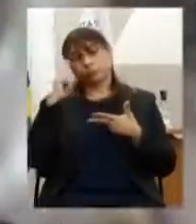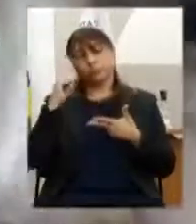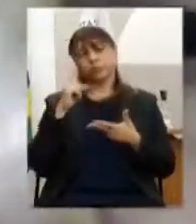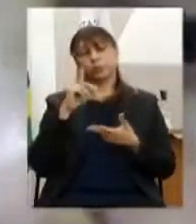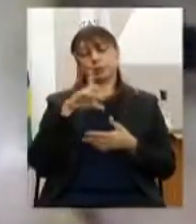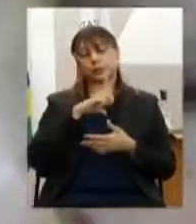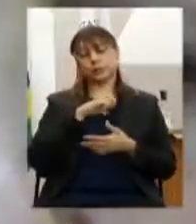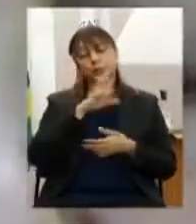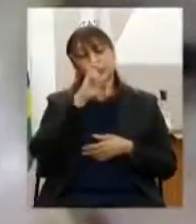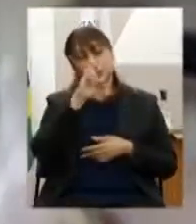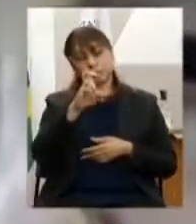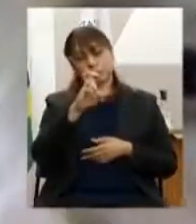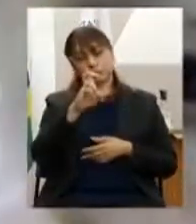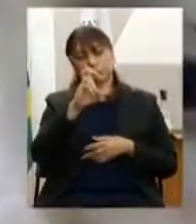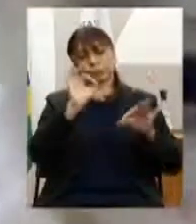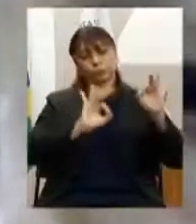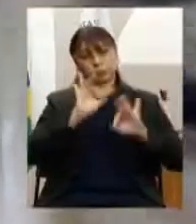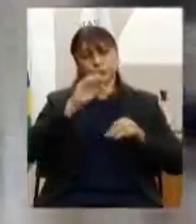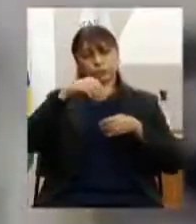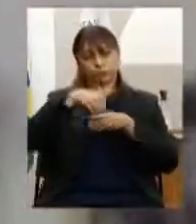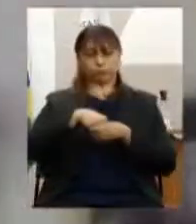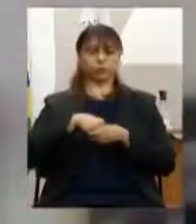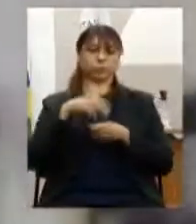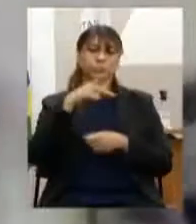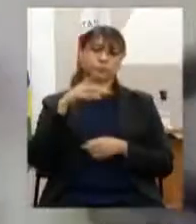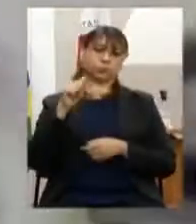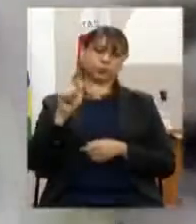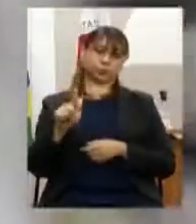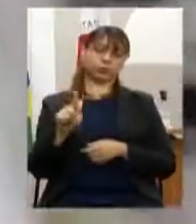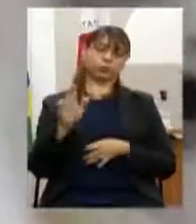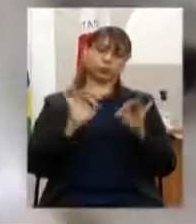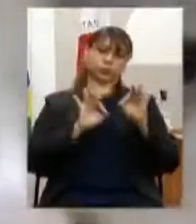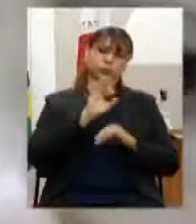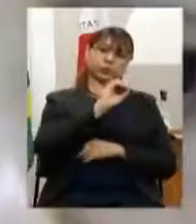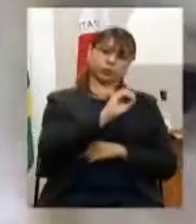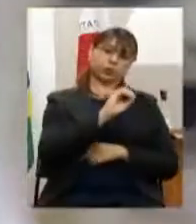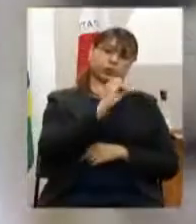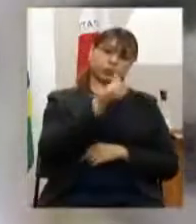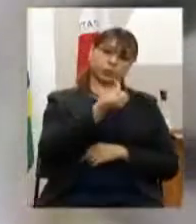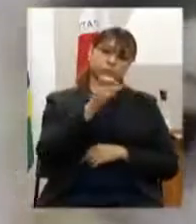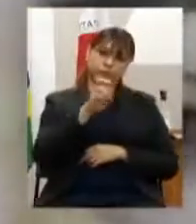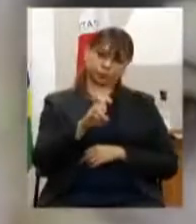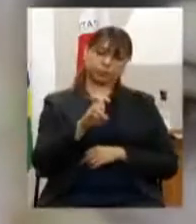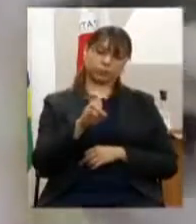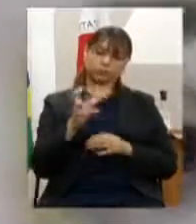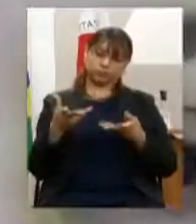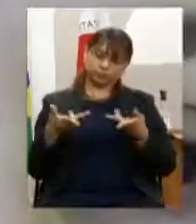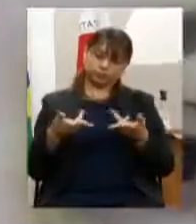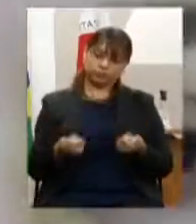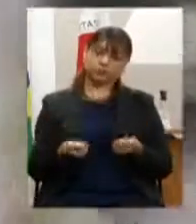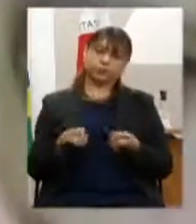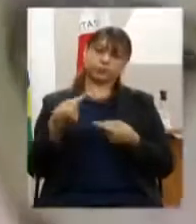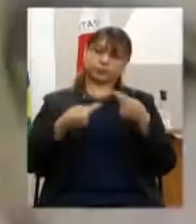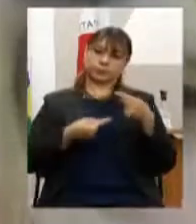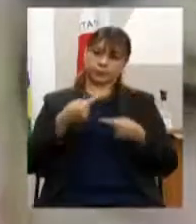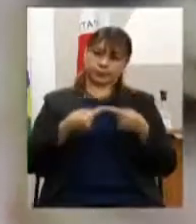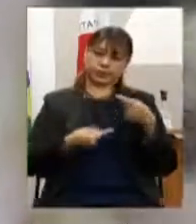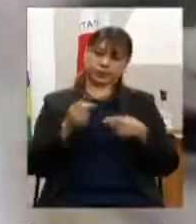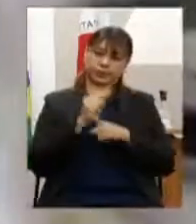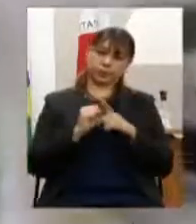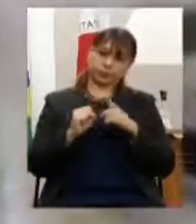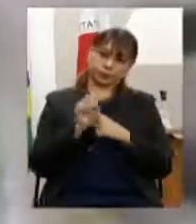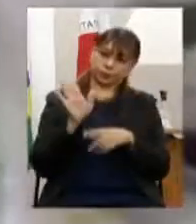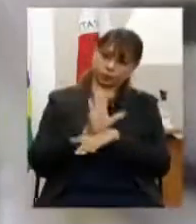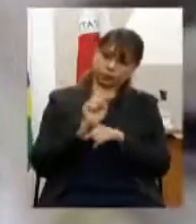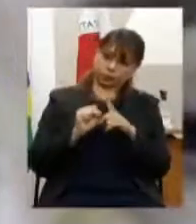programas do PPAG. O programa 065, que é o aprimoramento da política estadual de existência social,